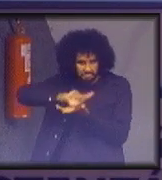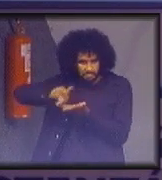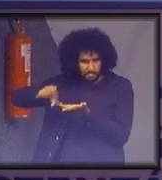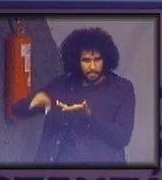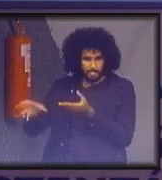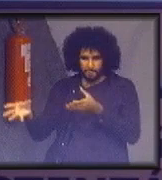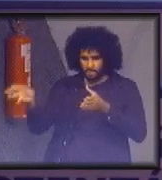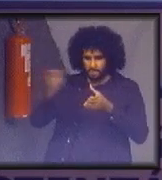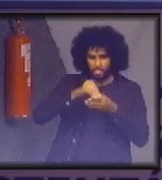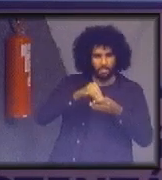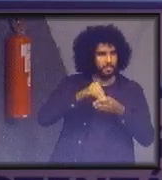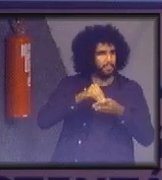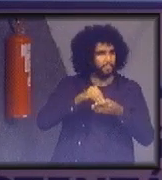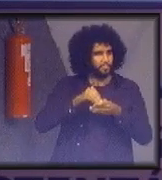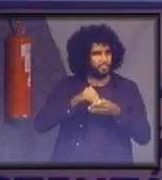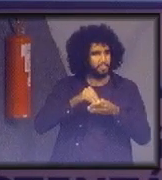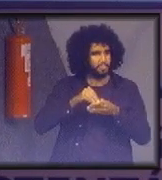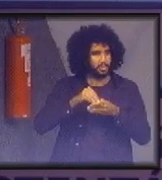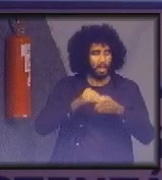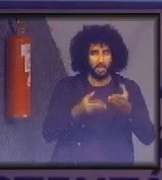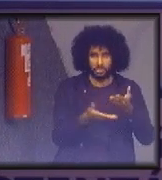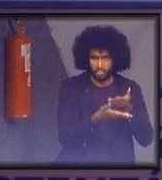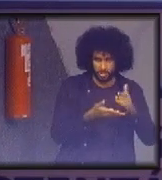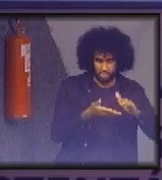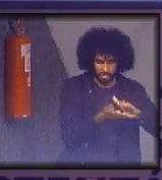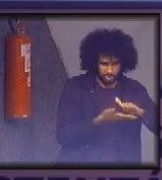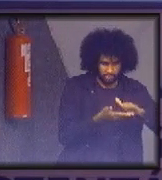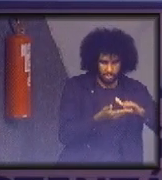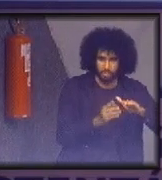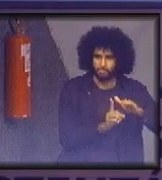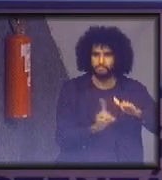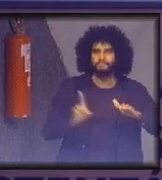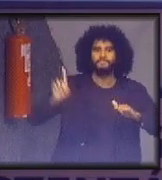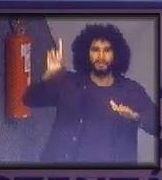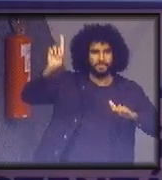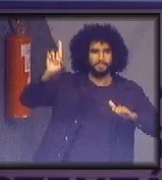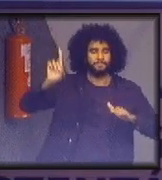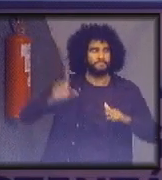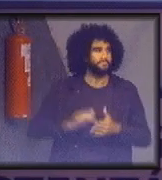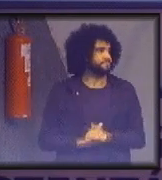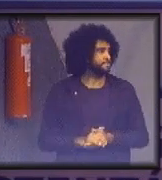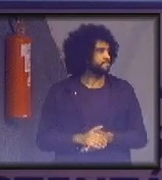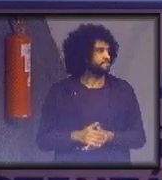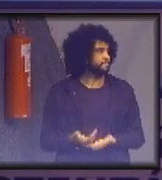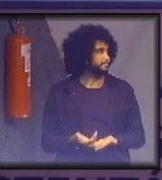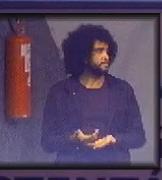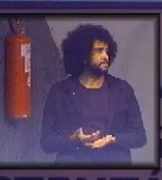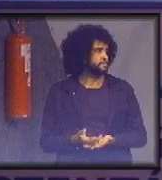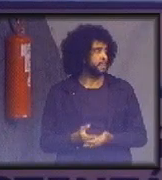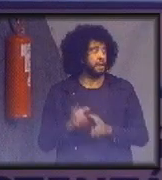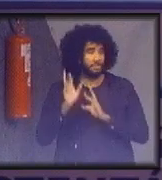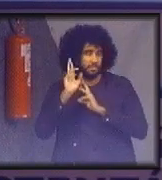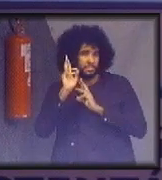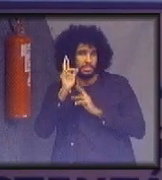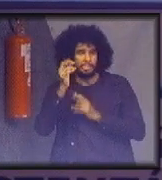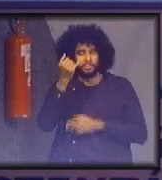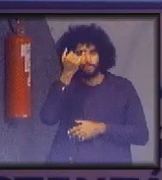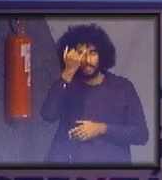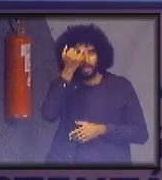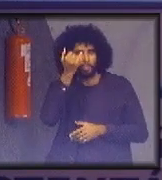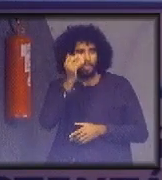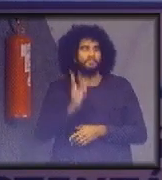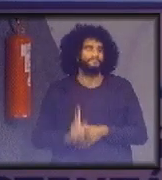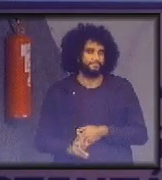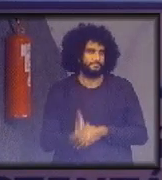implementadas, de baixo para cima e não apenas de cima para baixo. Eu espero que seja uma ideia que possa ser levada